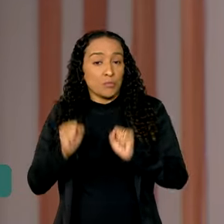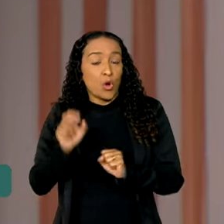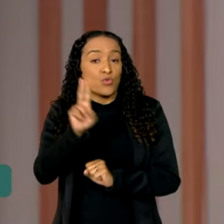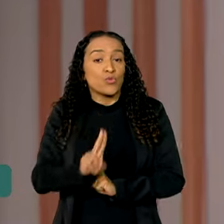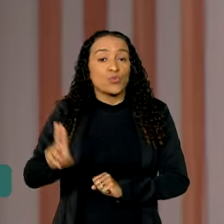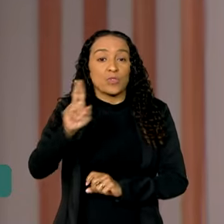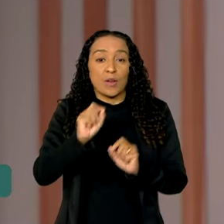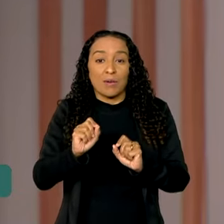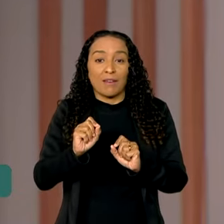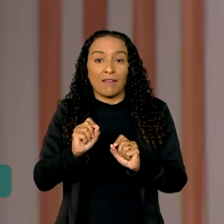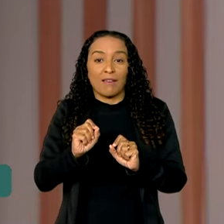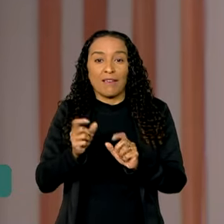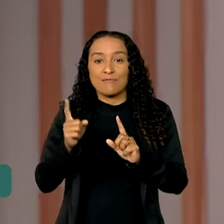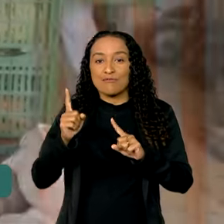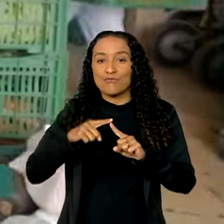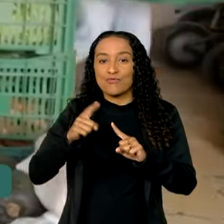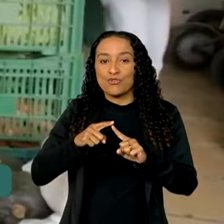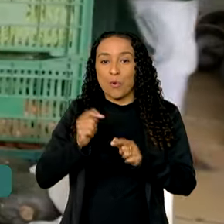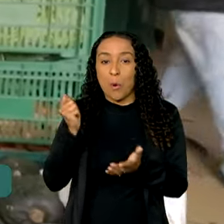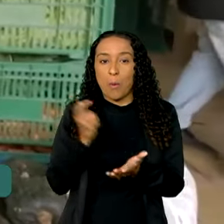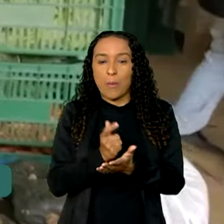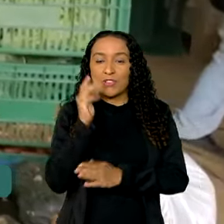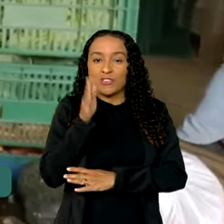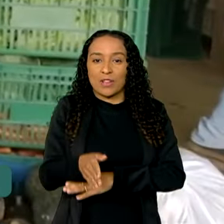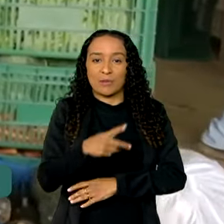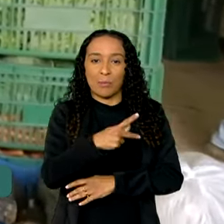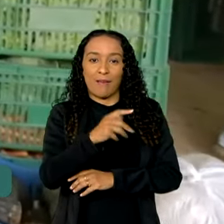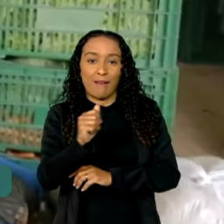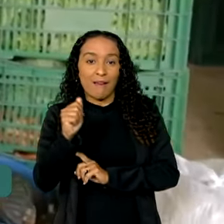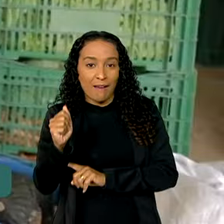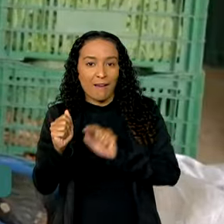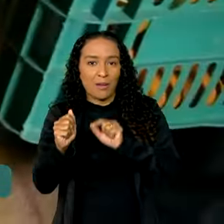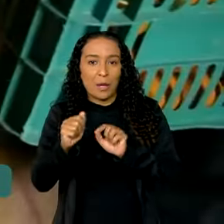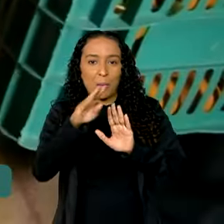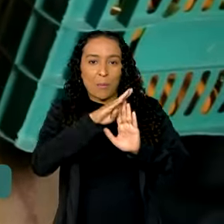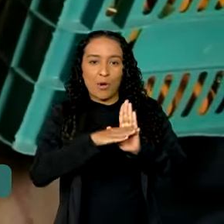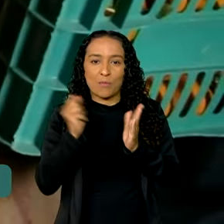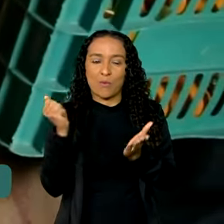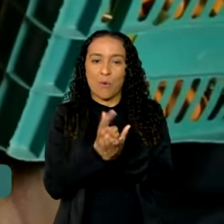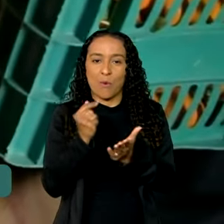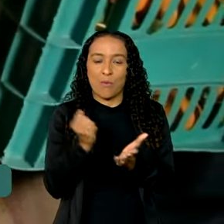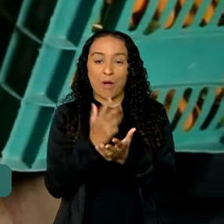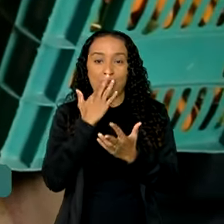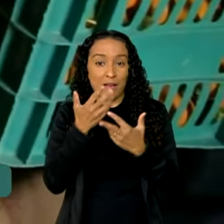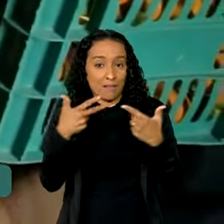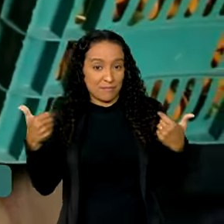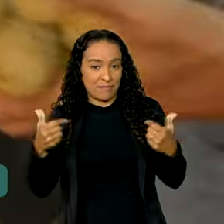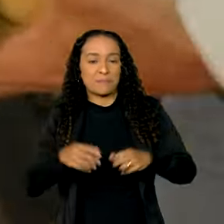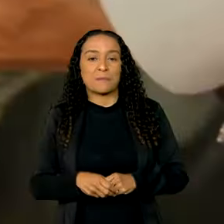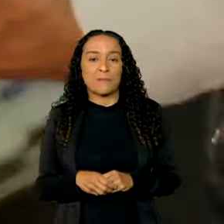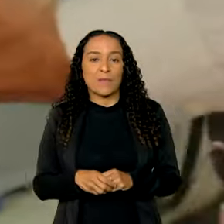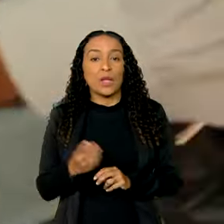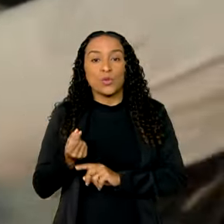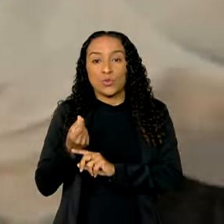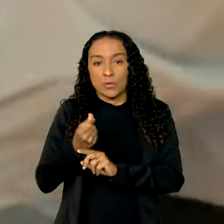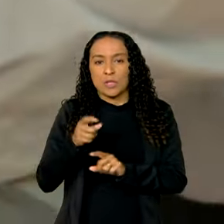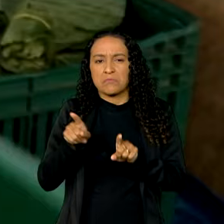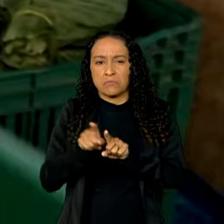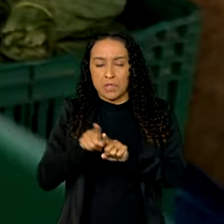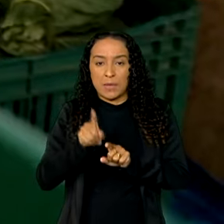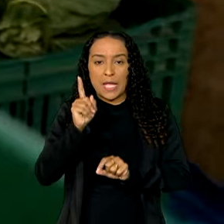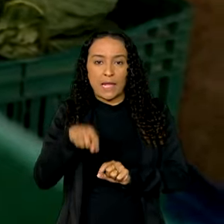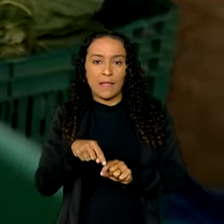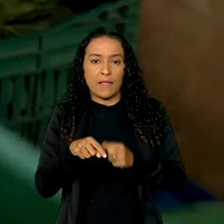vão poder utilizar a modalidade de compra direta do PAA, o Programa de Aquisição de Alimentos. Os preços